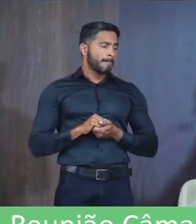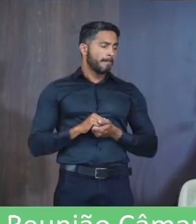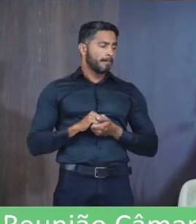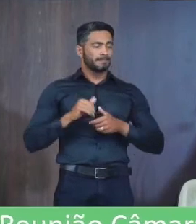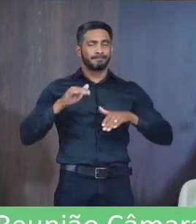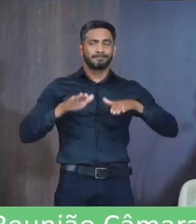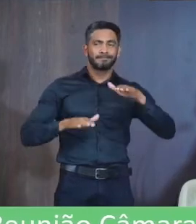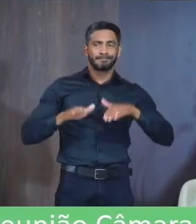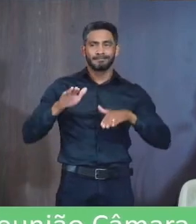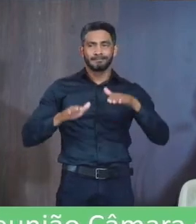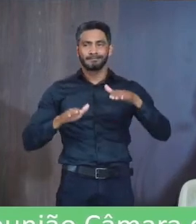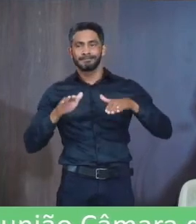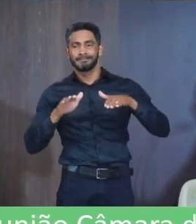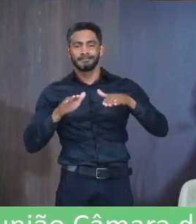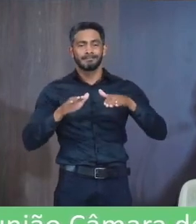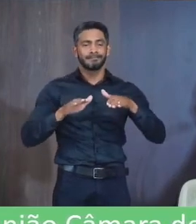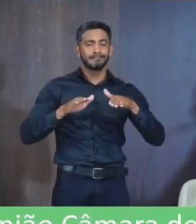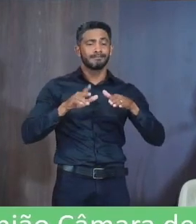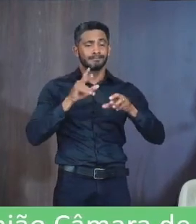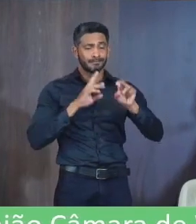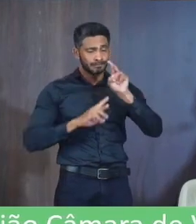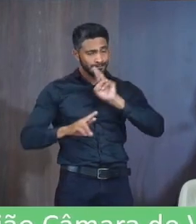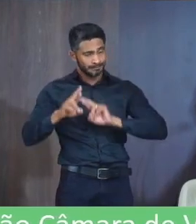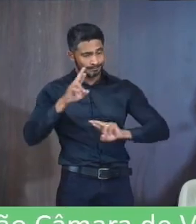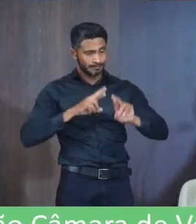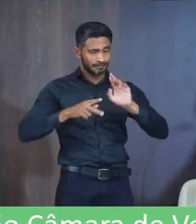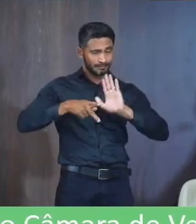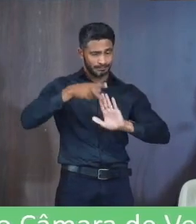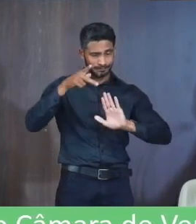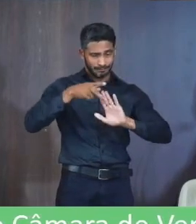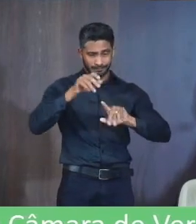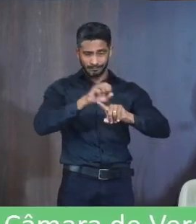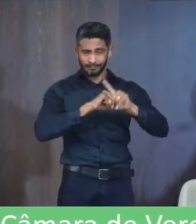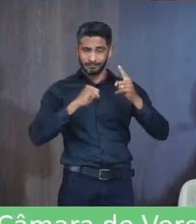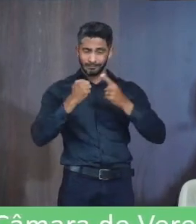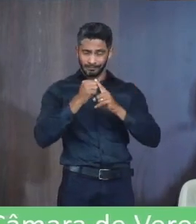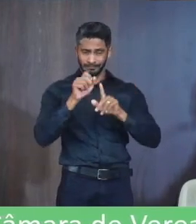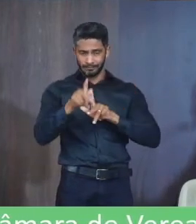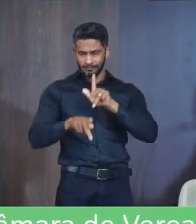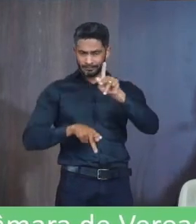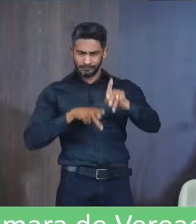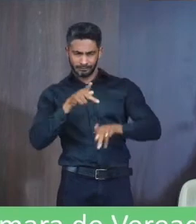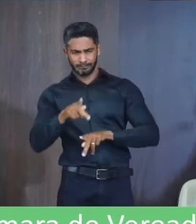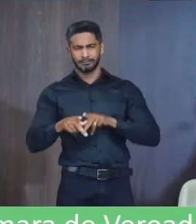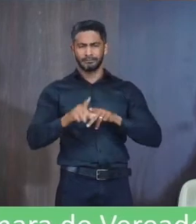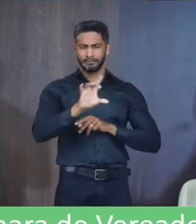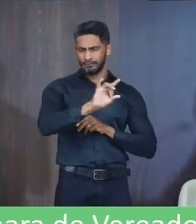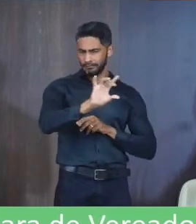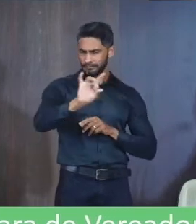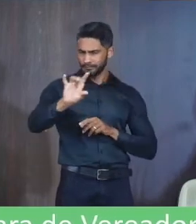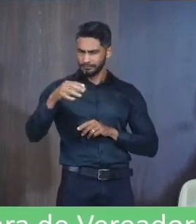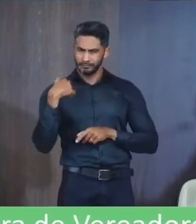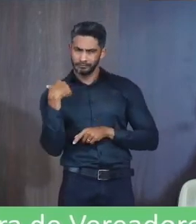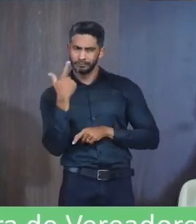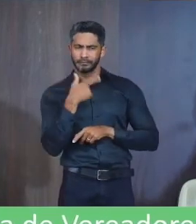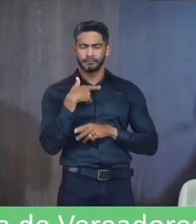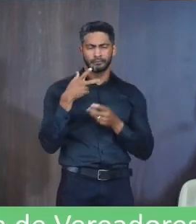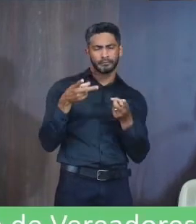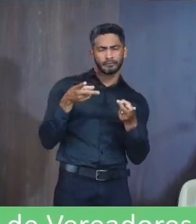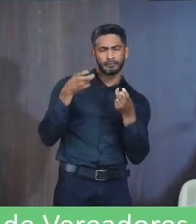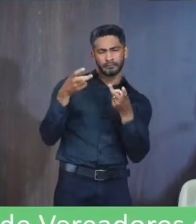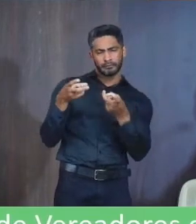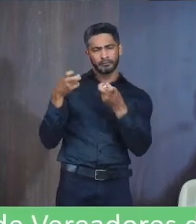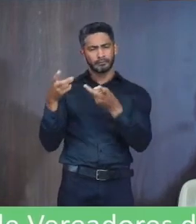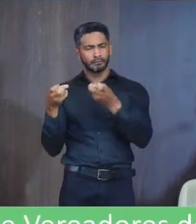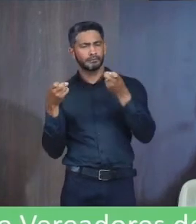Às vezes a gente tem que pontuar Também com relação Aos projetos sociais É uma política Que compete A cada um de nós Aqui Observar e